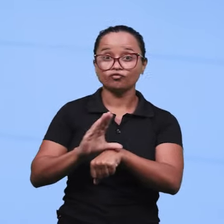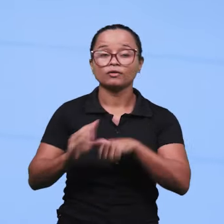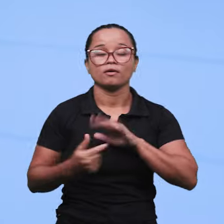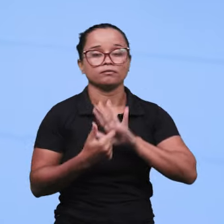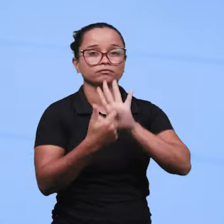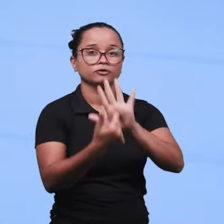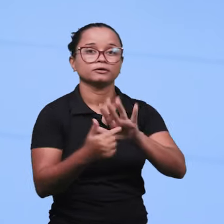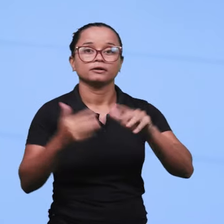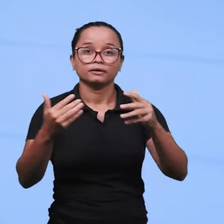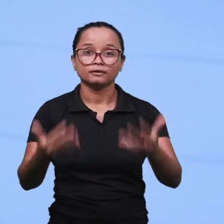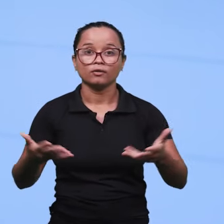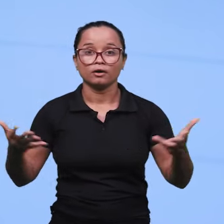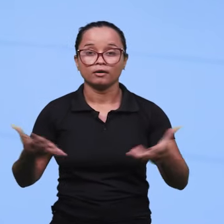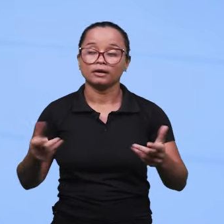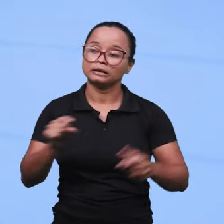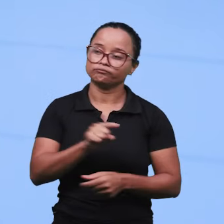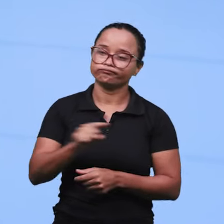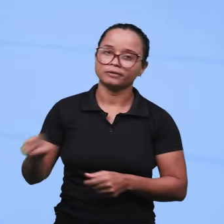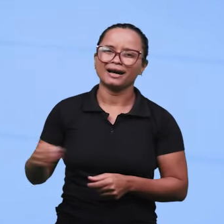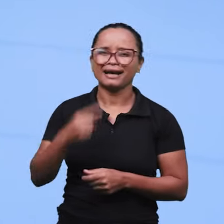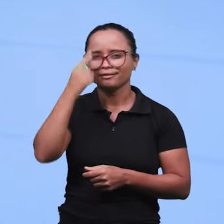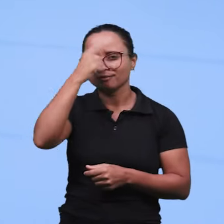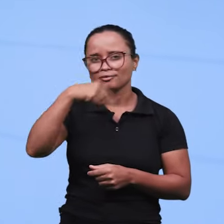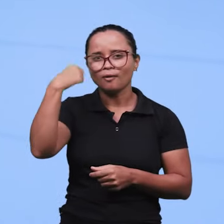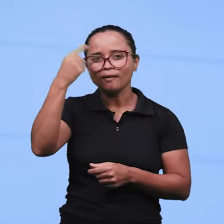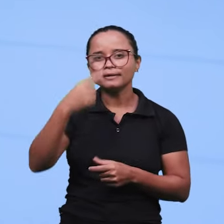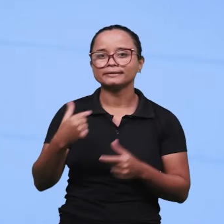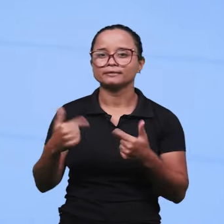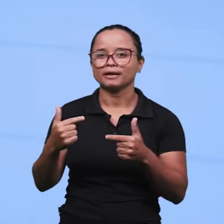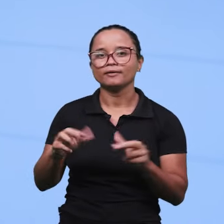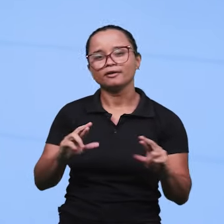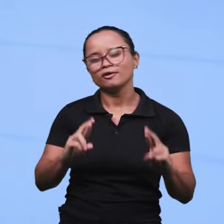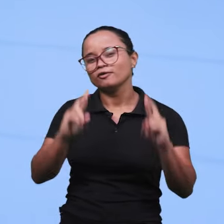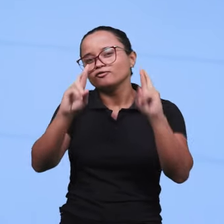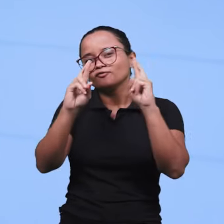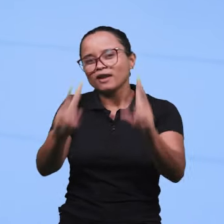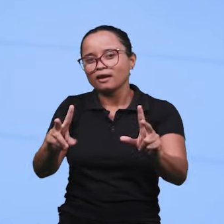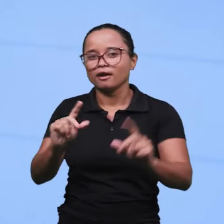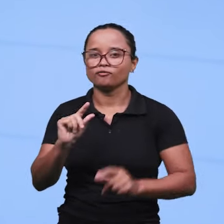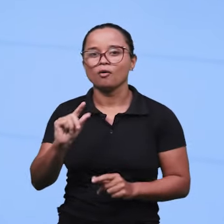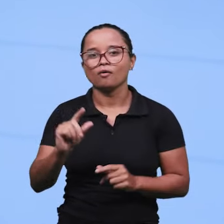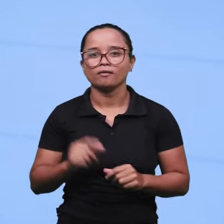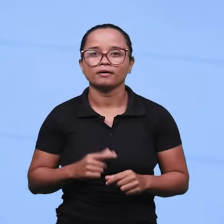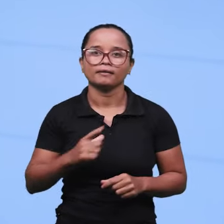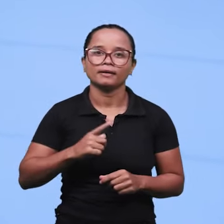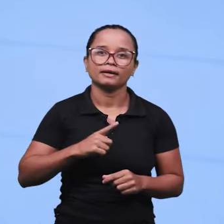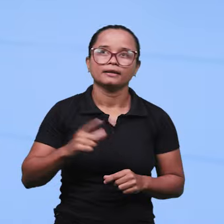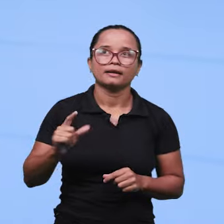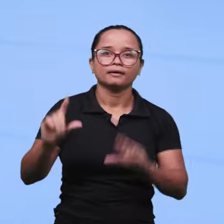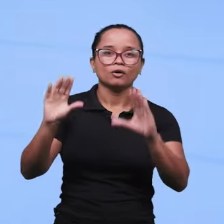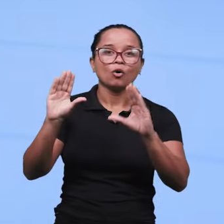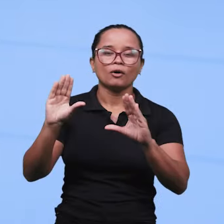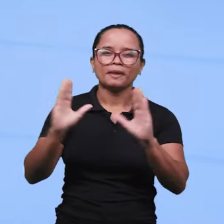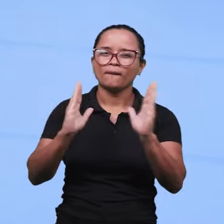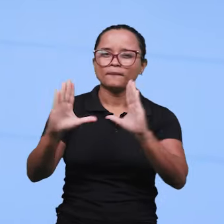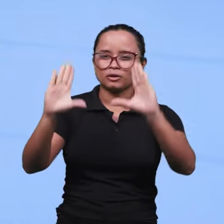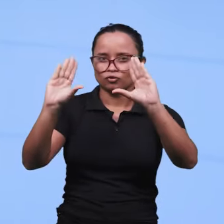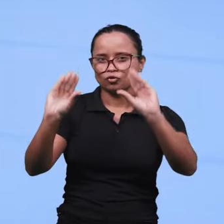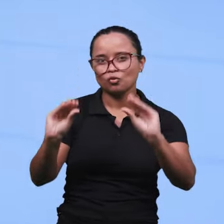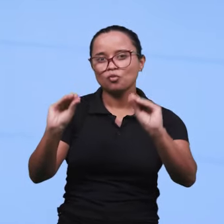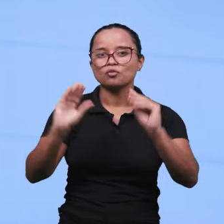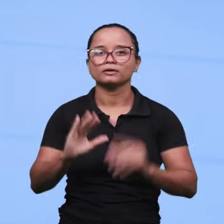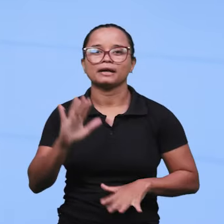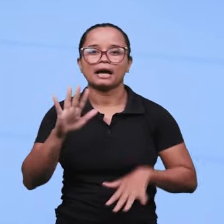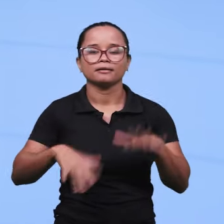Então, com isso, a jornada dele, às vezes, vai ser um pouco diferente, vai pegar um período noturno, um período que ele vai